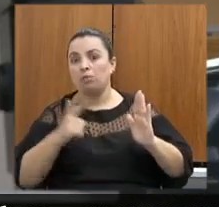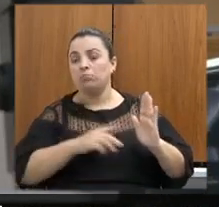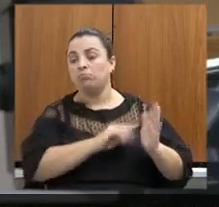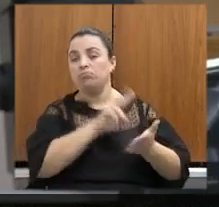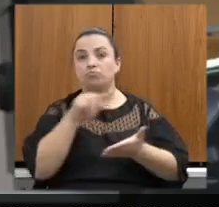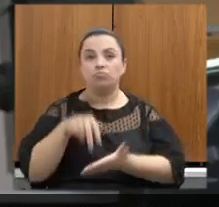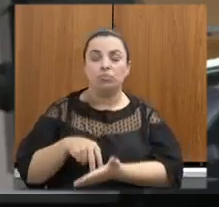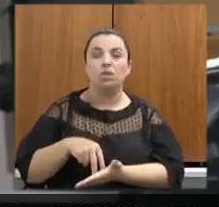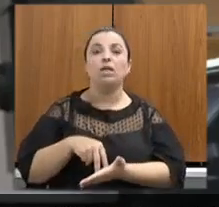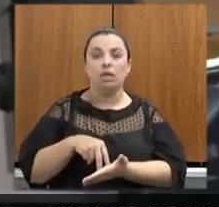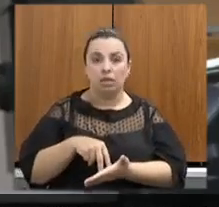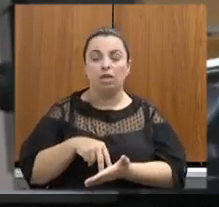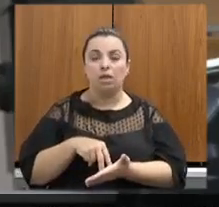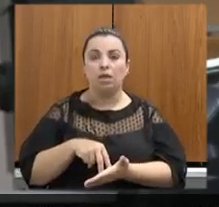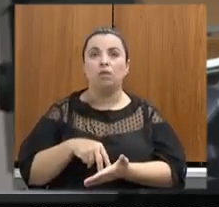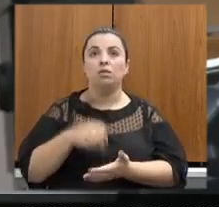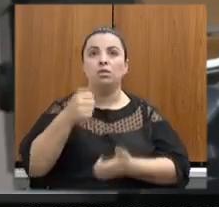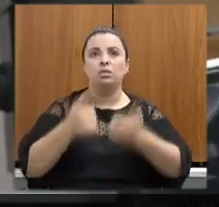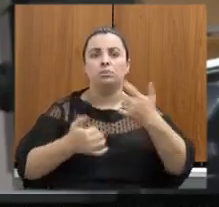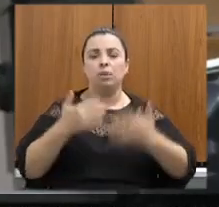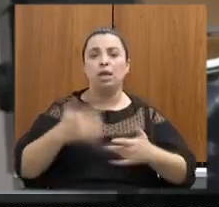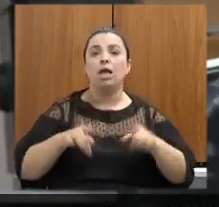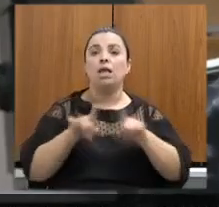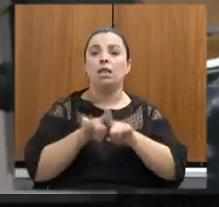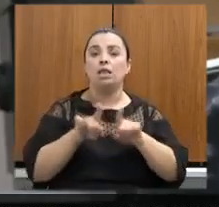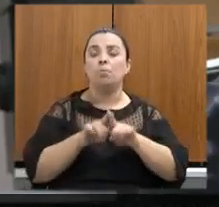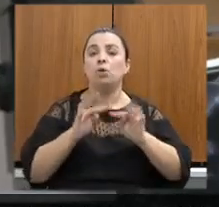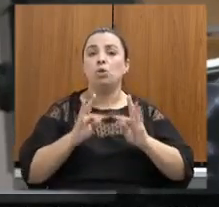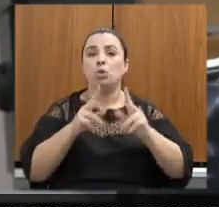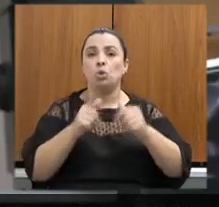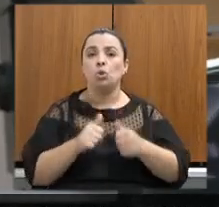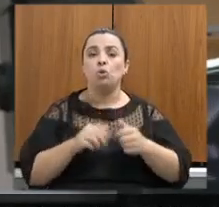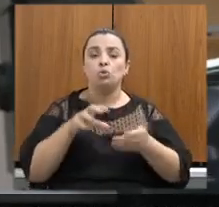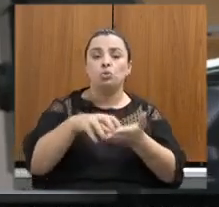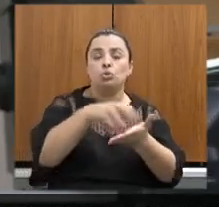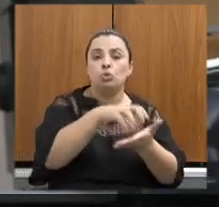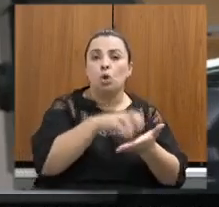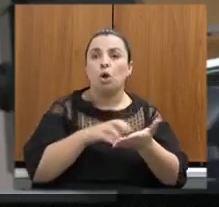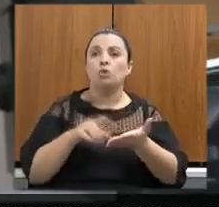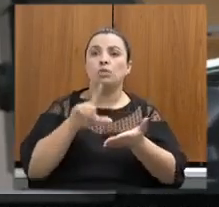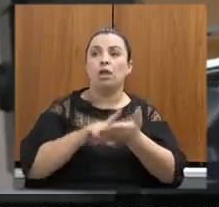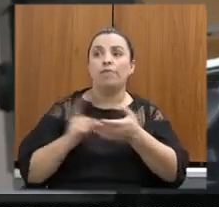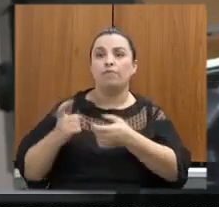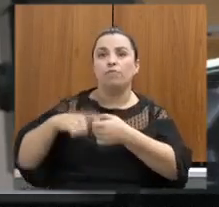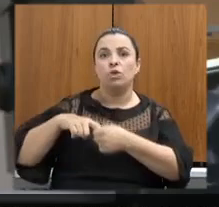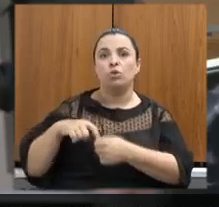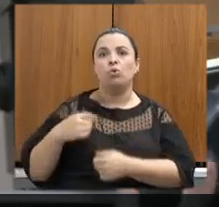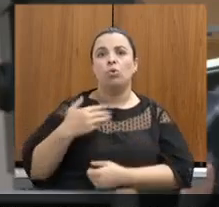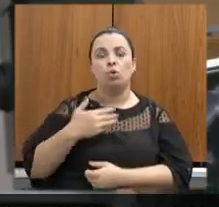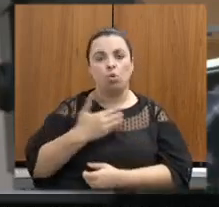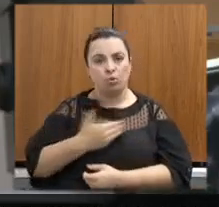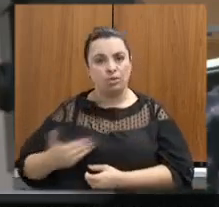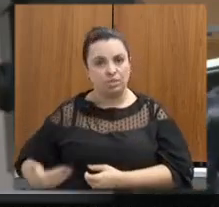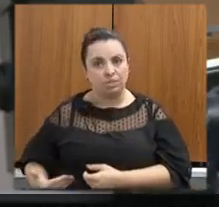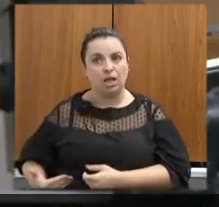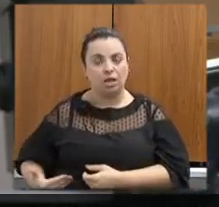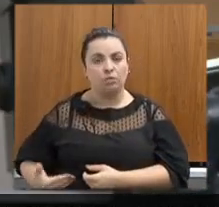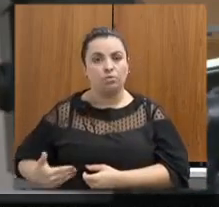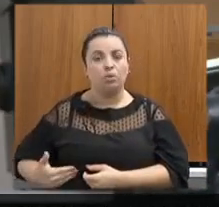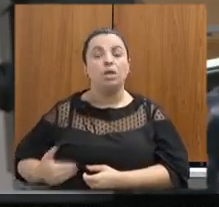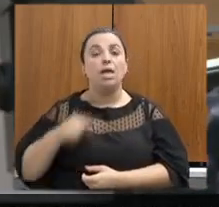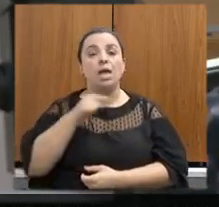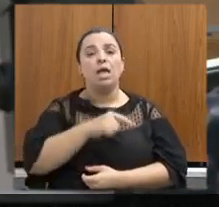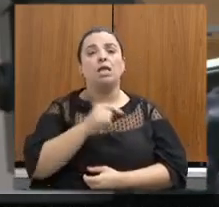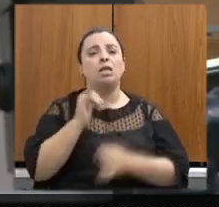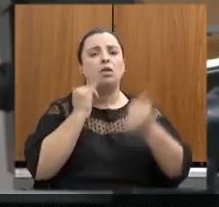dos titulares dos órgãos diretamente subordinados ao Governador do Estado, a Assembleia Legislativa, para prestarem pessoalmente informações sobre a gestão